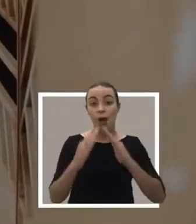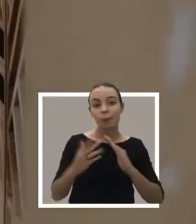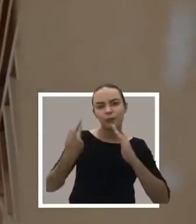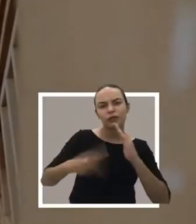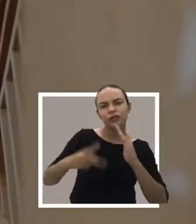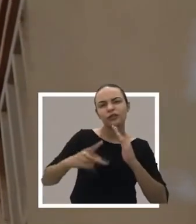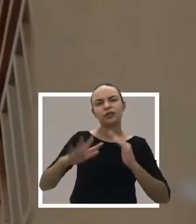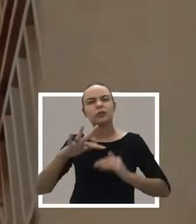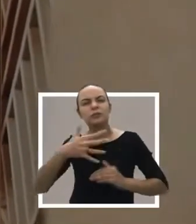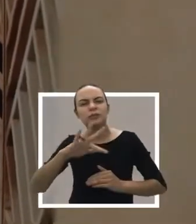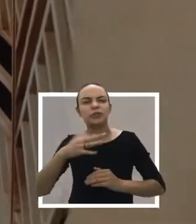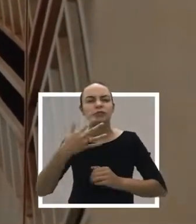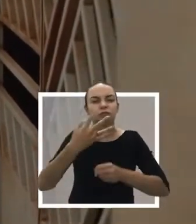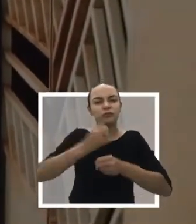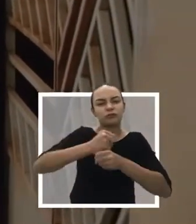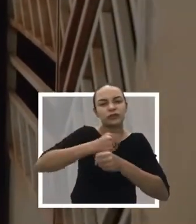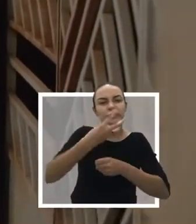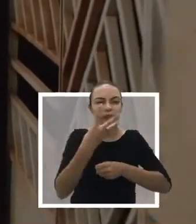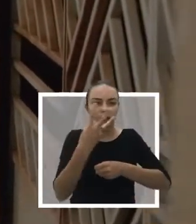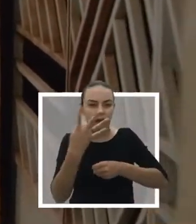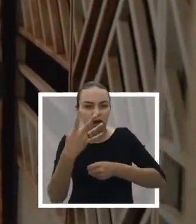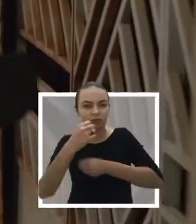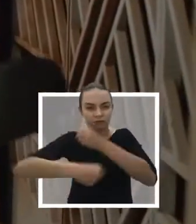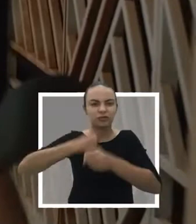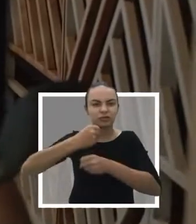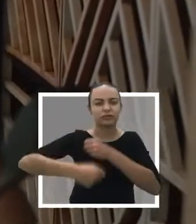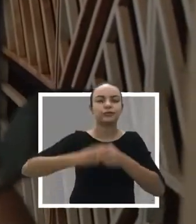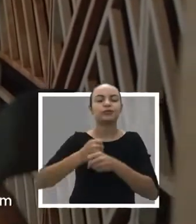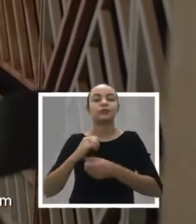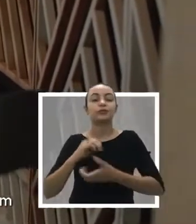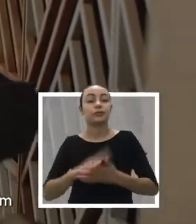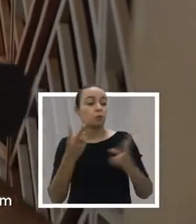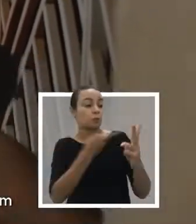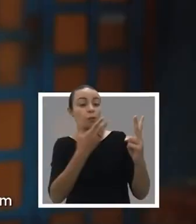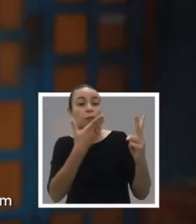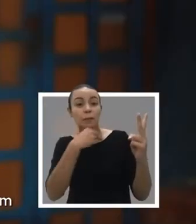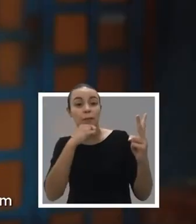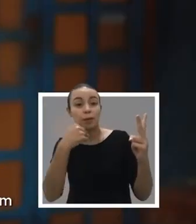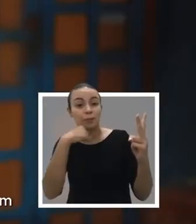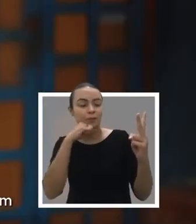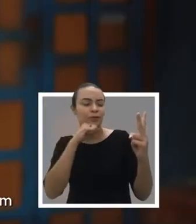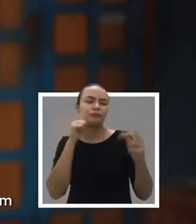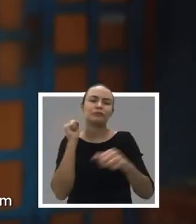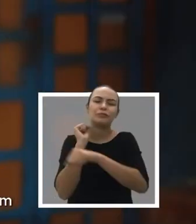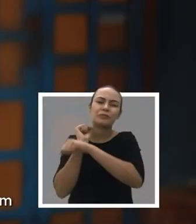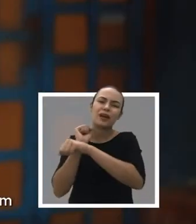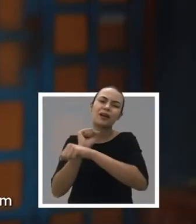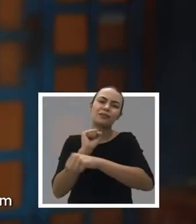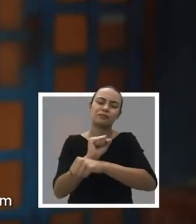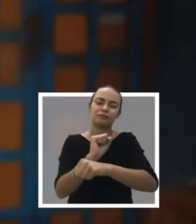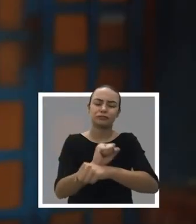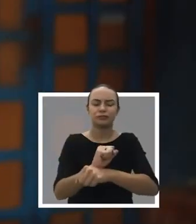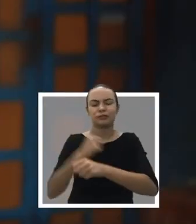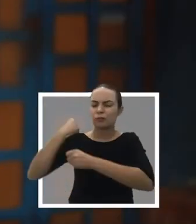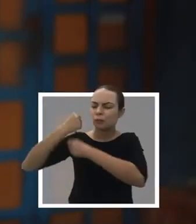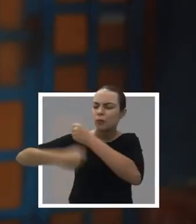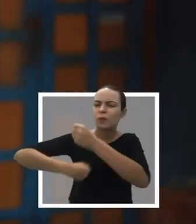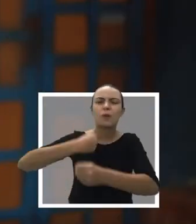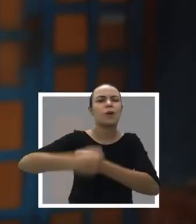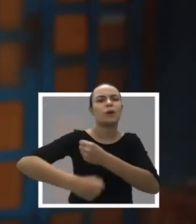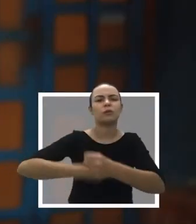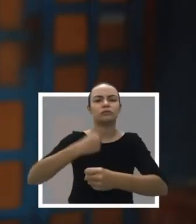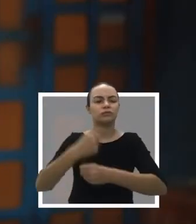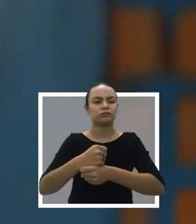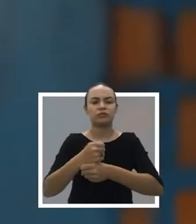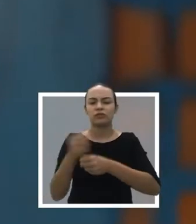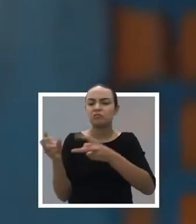Eu moro aqui há uns 34 anos, mais ou menos. Quanto tempo eles esperaram esse asfalto e nem puderam ver esse asfalto